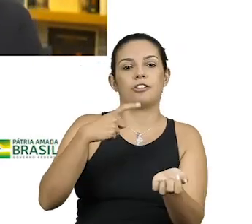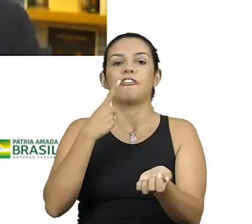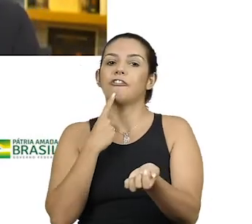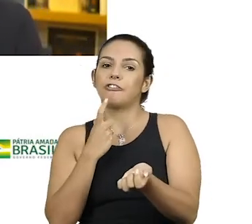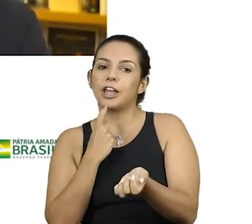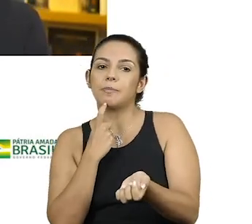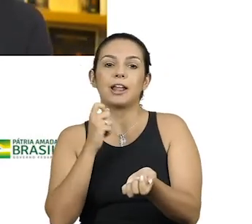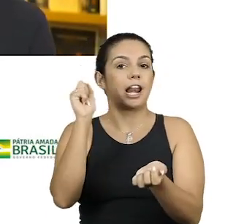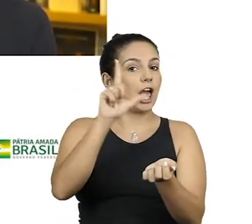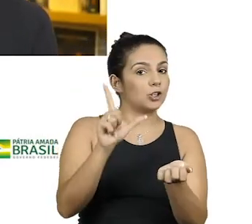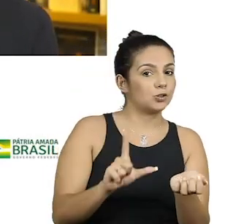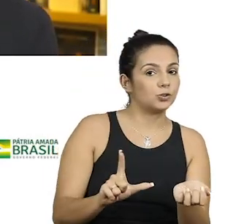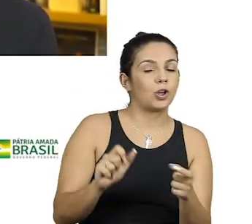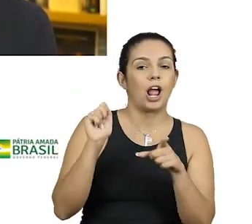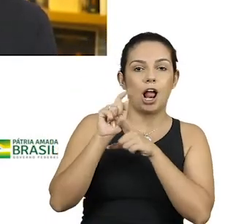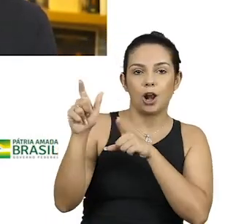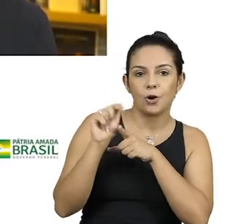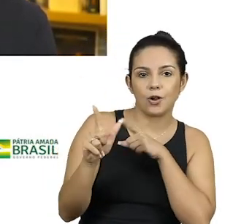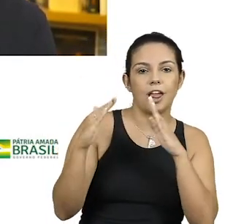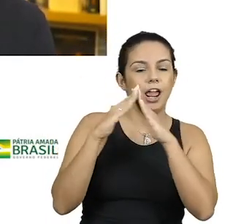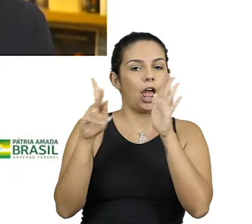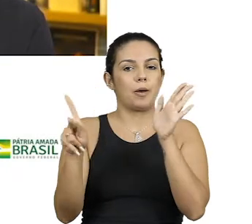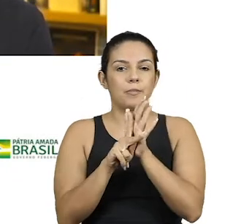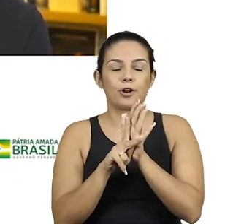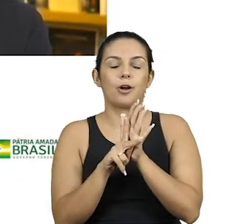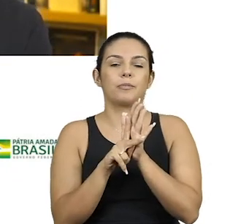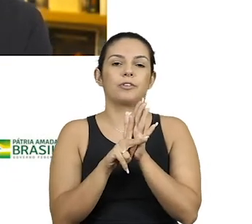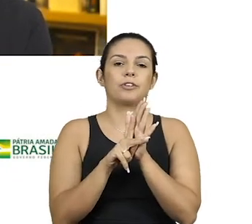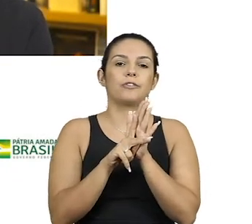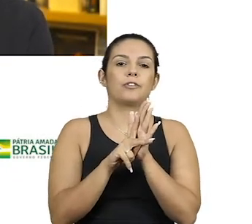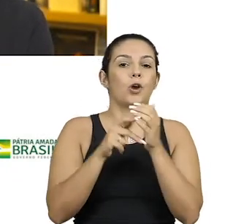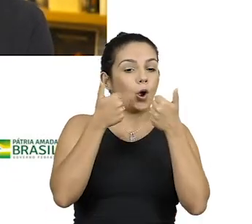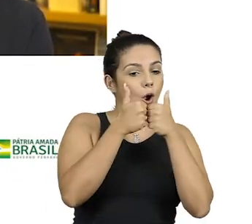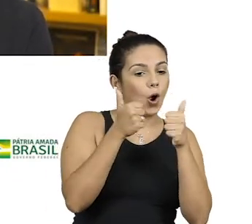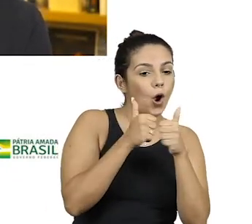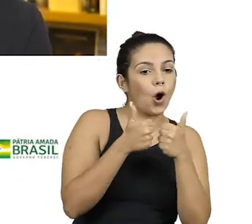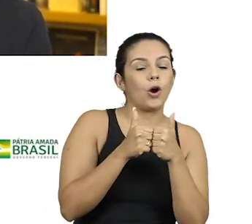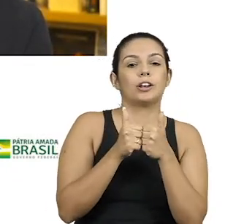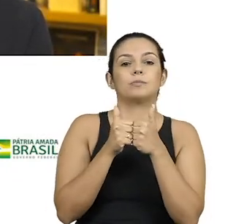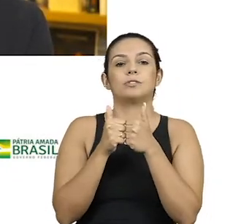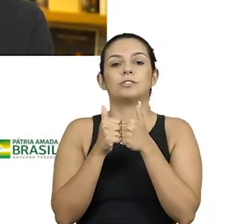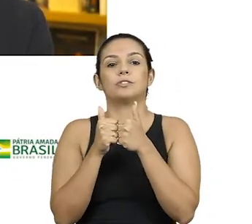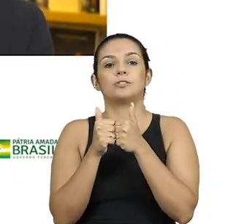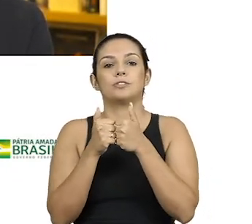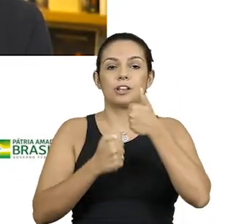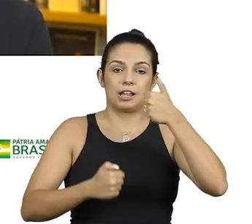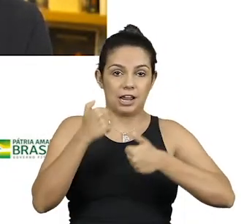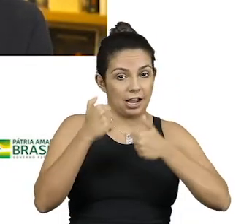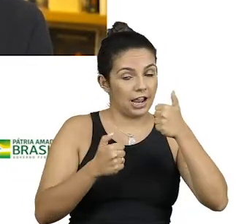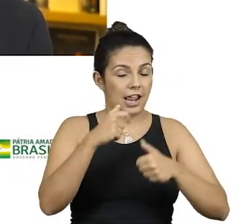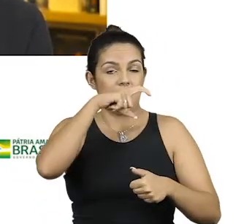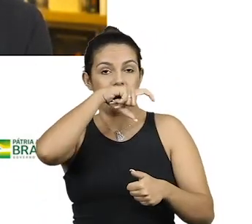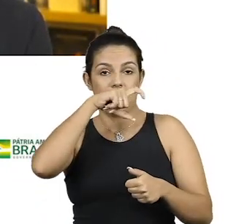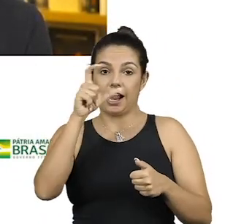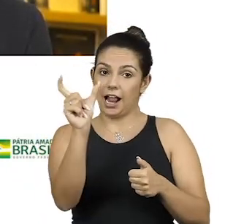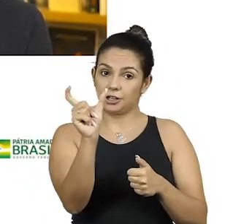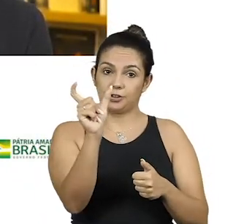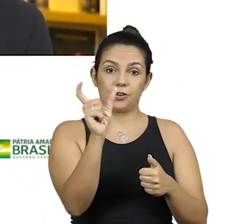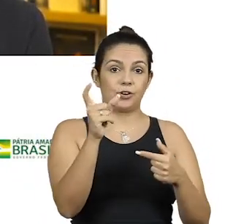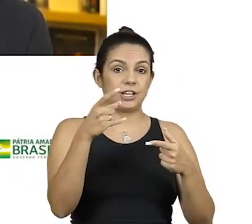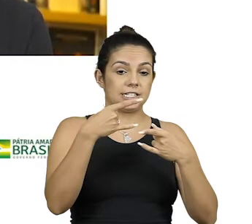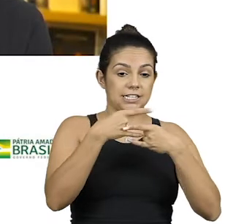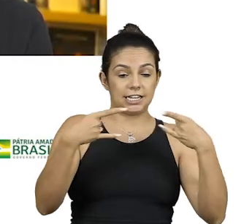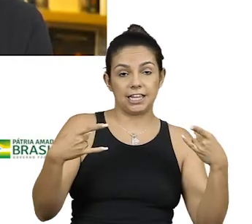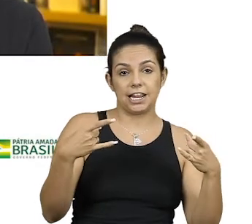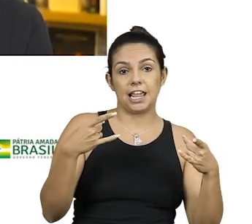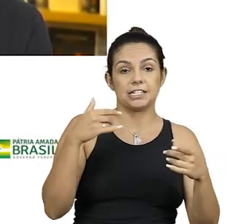vermelhas e azuis, aluguéis e casa própria, coletivos a partilhar, veículos, cartões, ingressos,